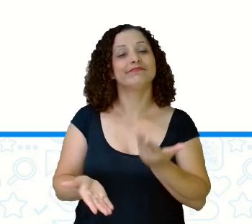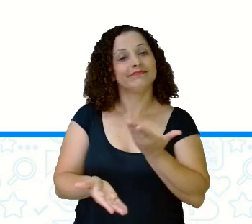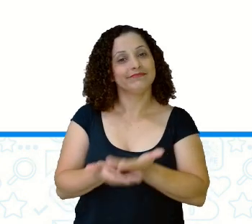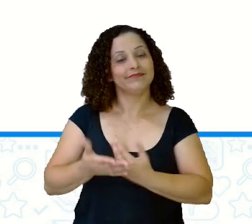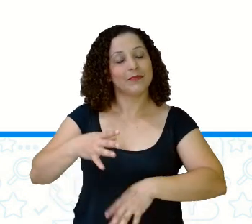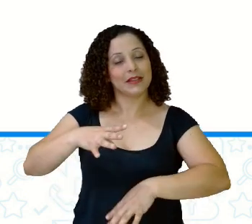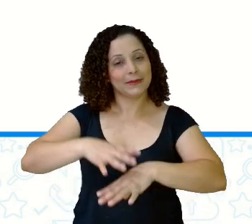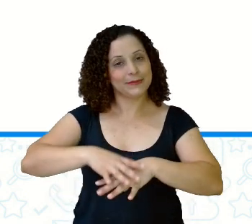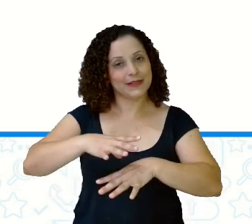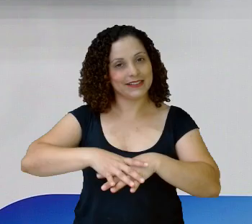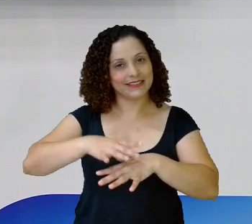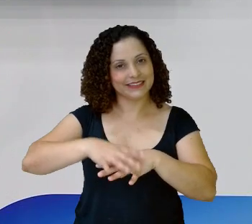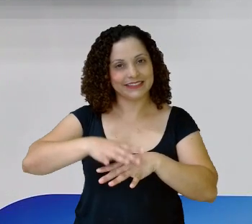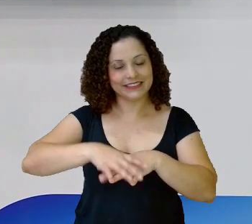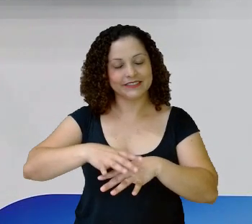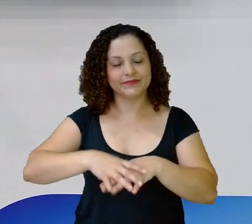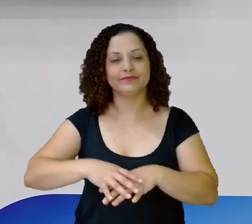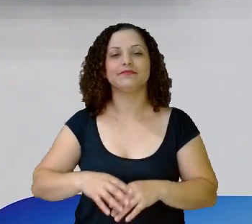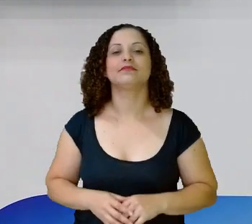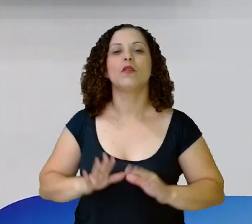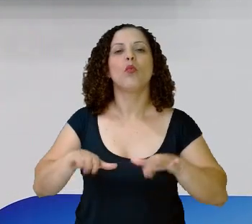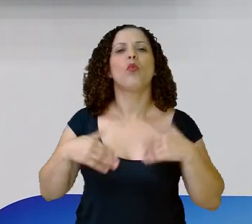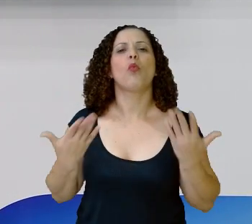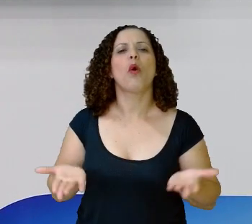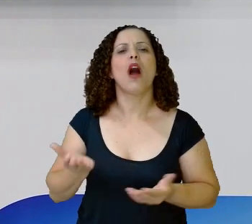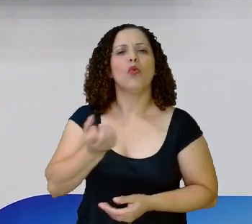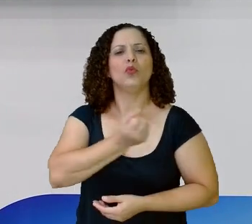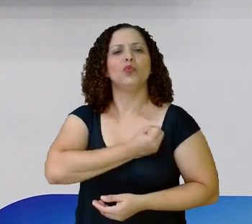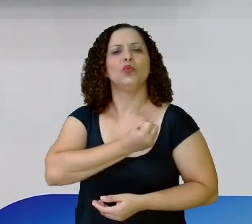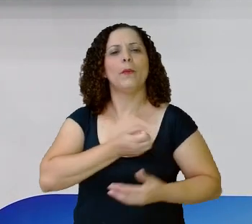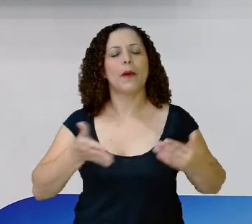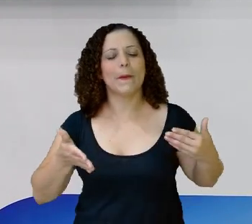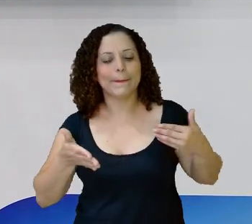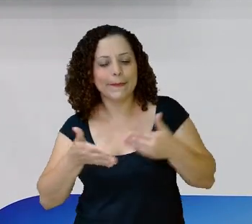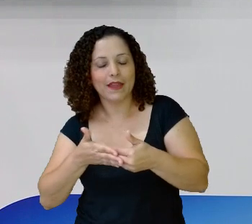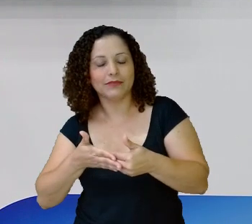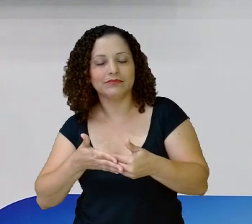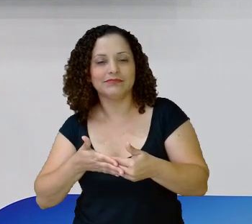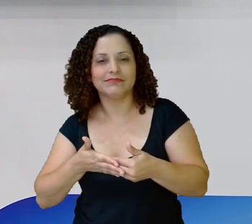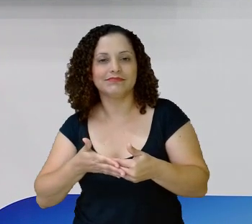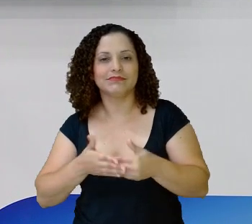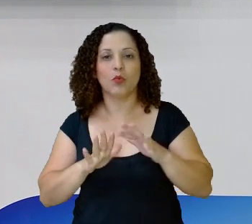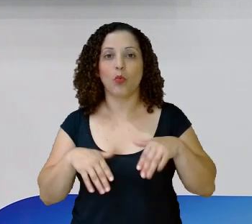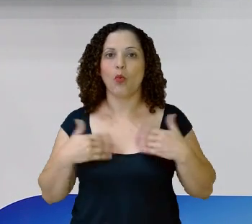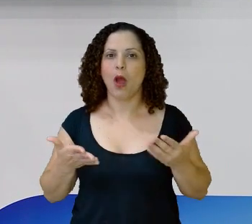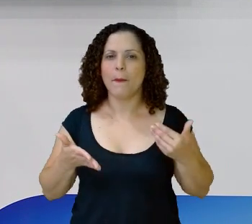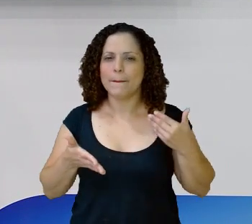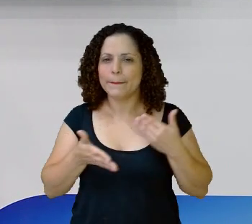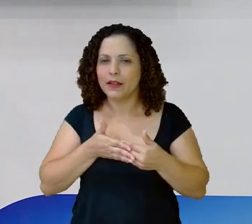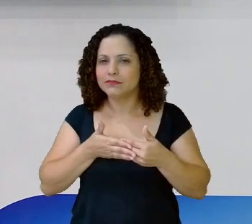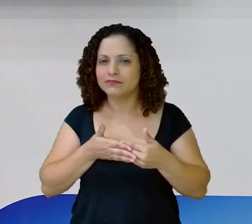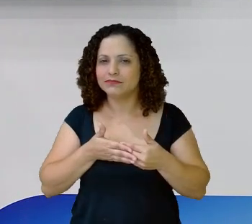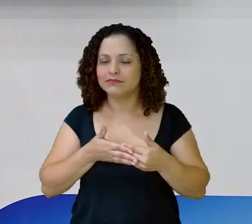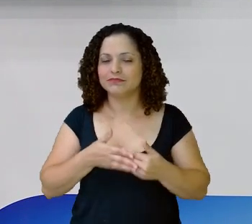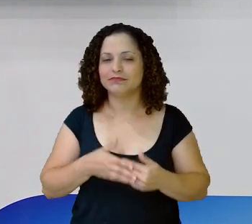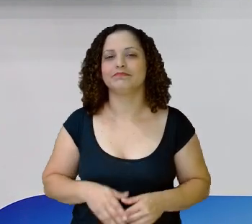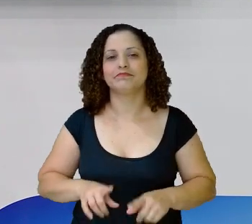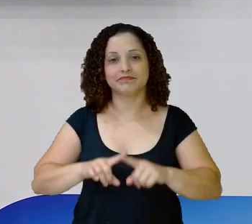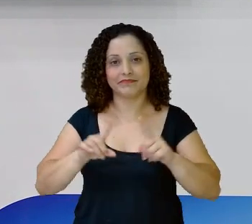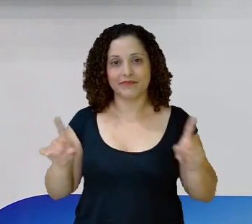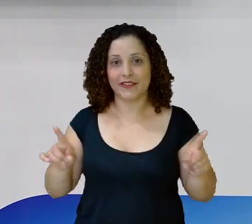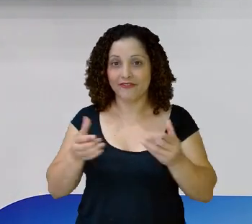matemática, minha gente Qual é o número que se aproxima? Eu quero a centena mais perto dele Mas para